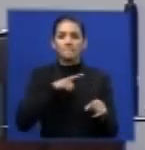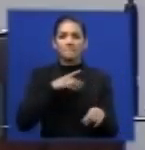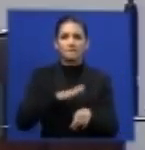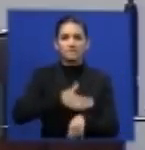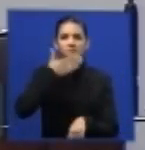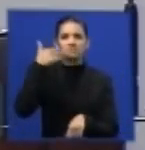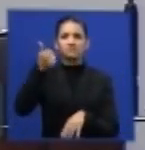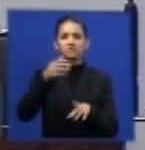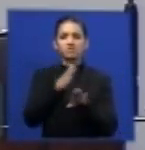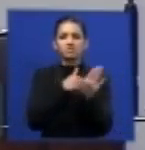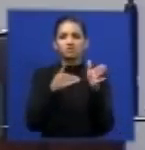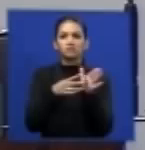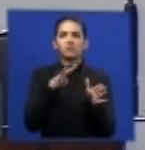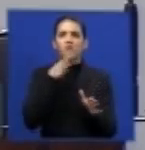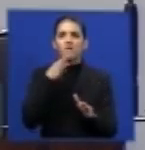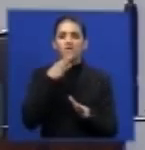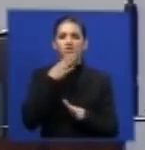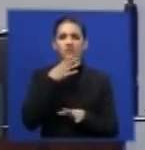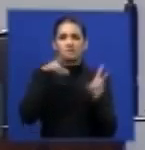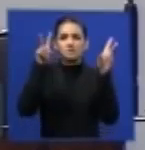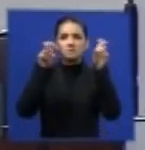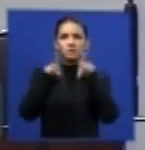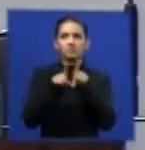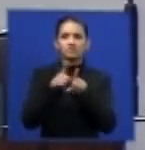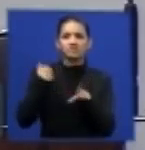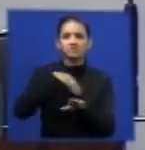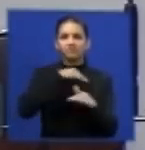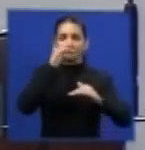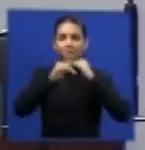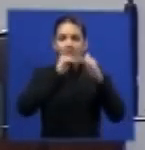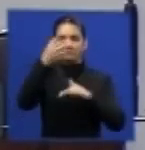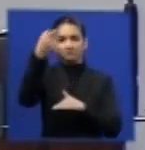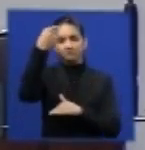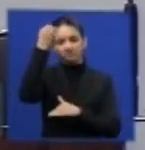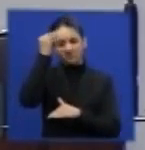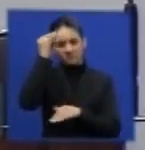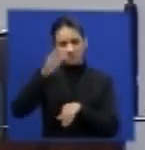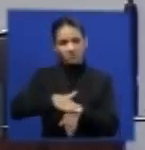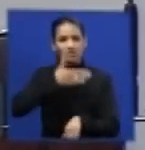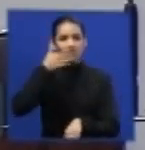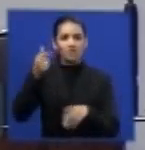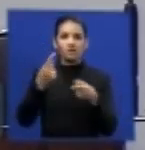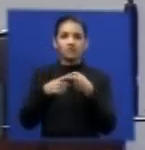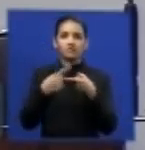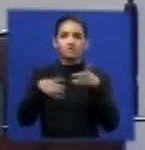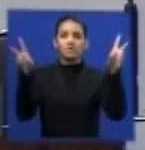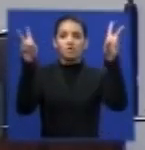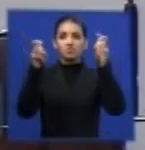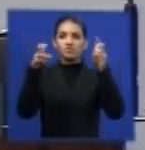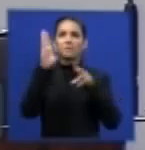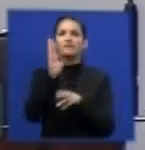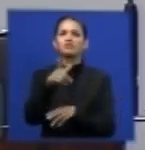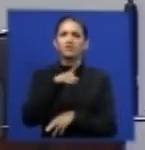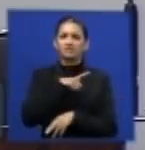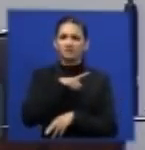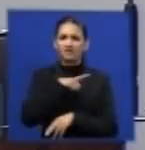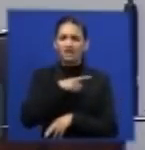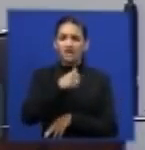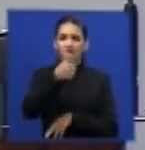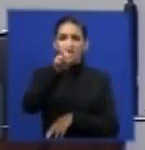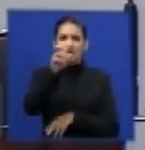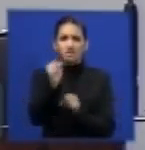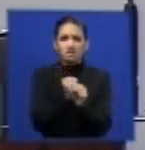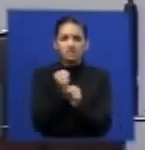o conhecimento da matéria e especialmente tratando-se de um tema que nós já estamos lidando com ele há pelo menos 15 anos